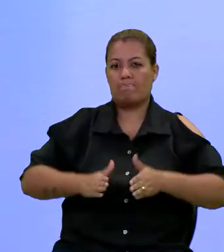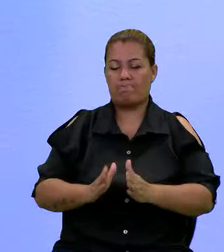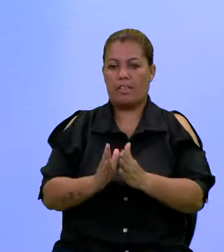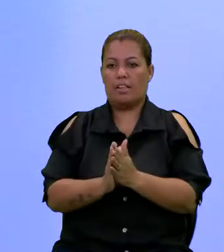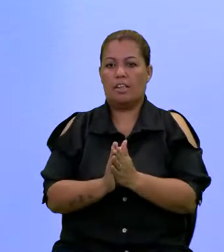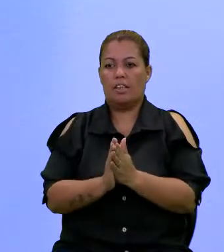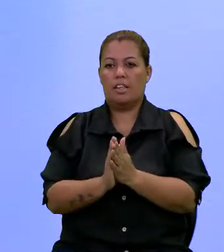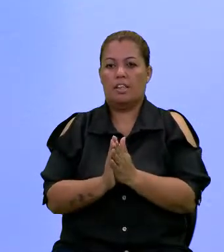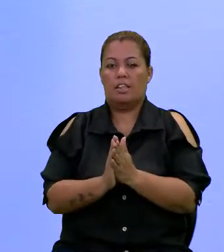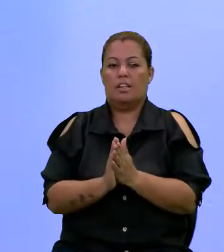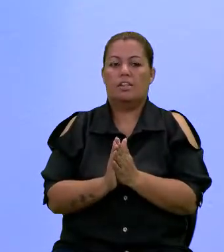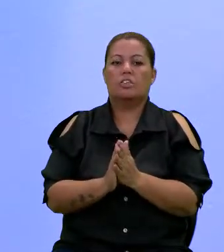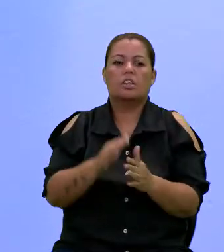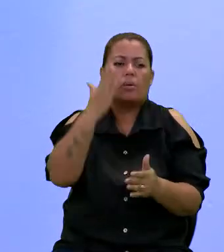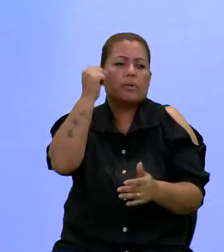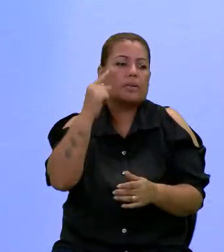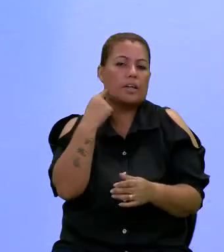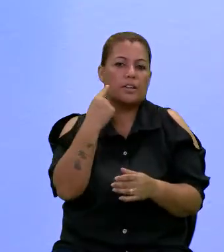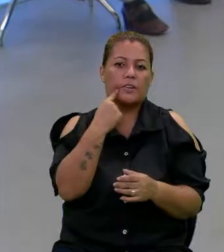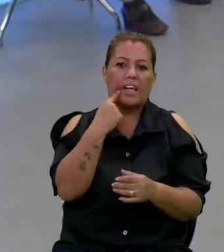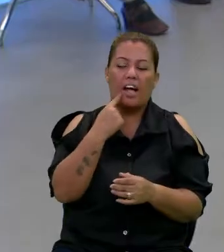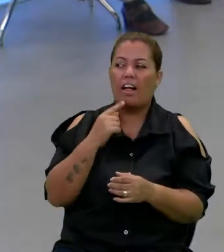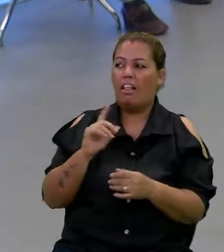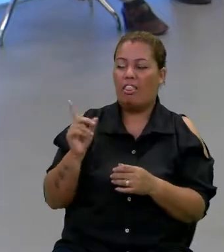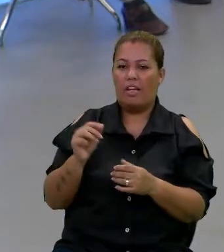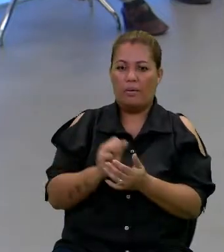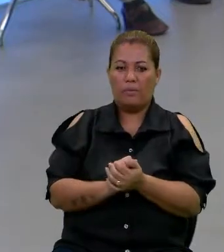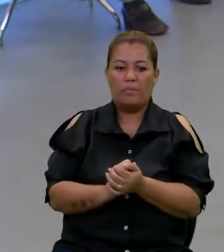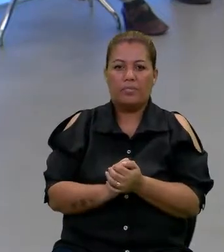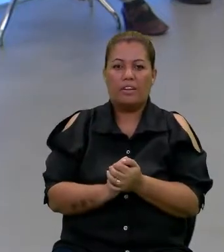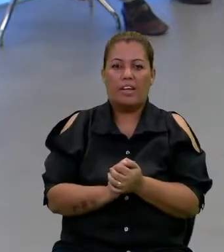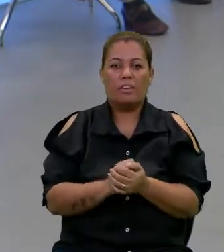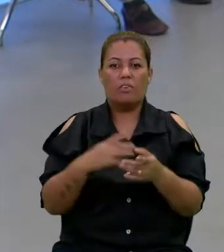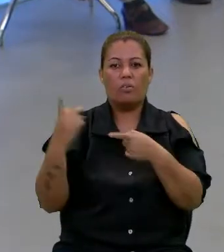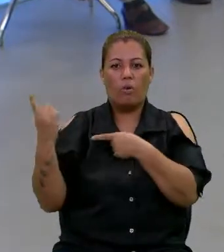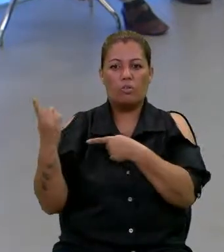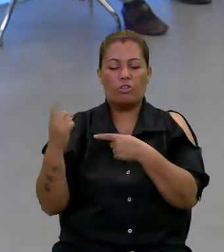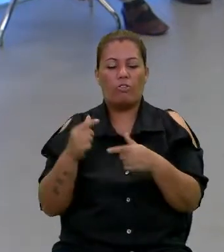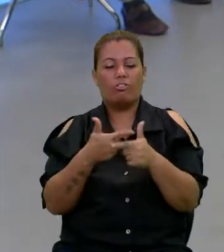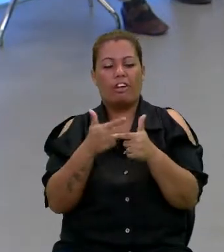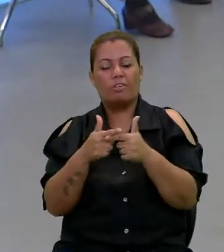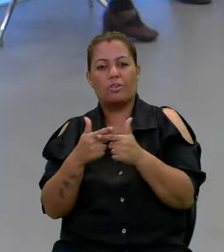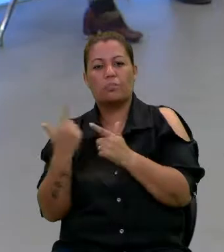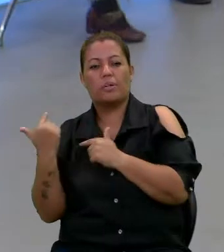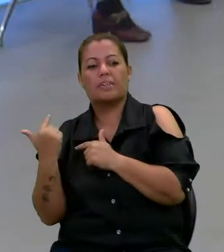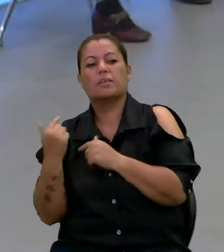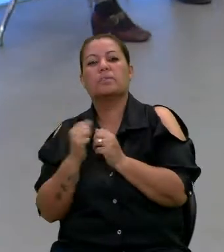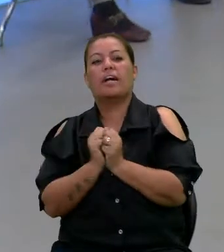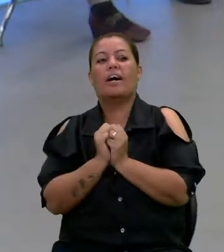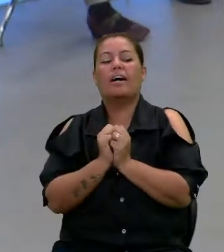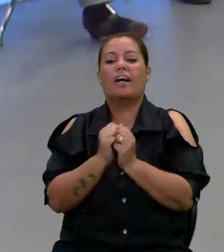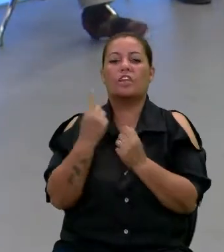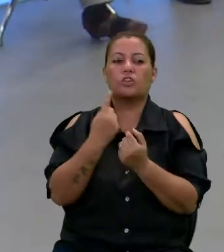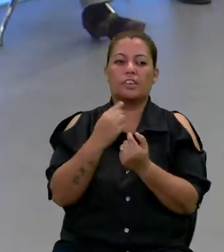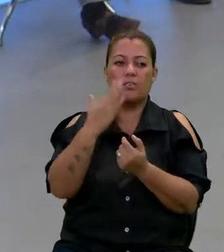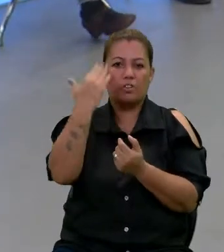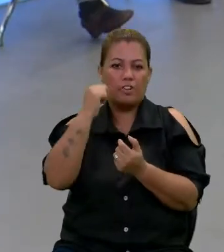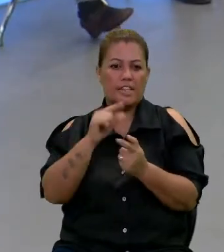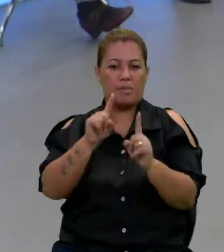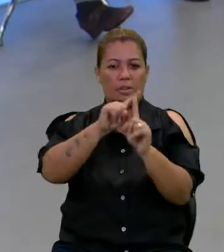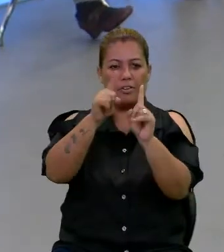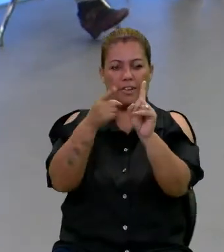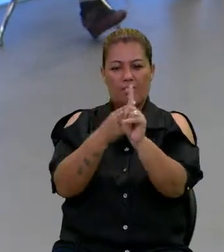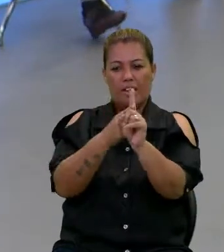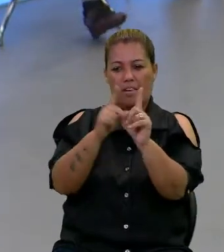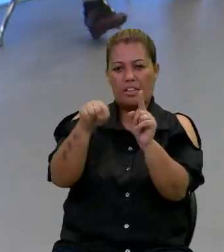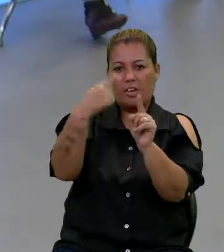já deu para saber que ela era surda? Não. Então, como eu te contei no outro programa, a Josi, quando eu